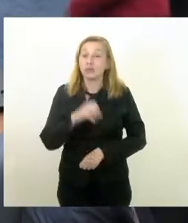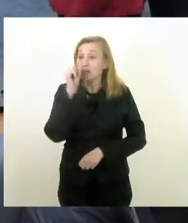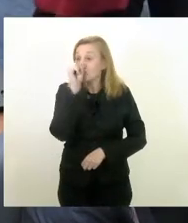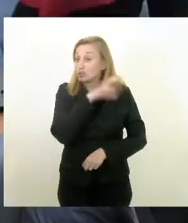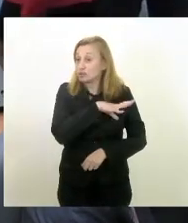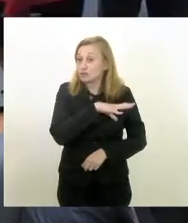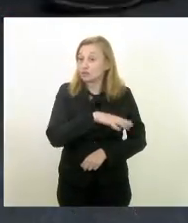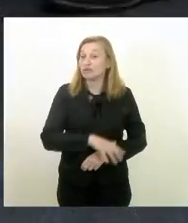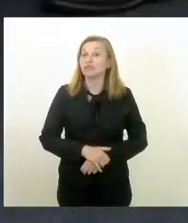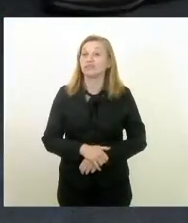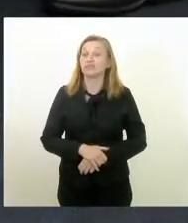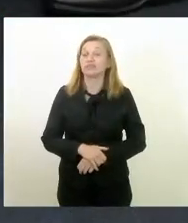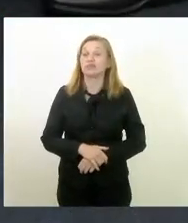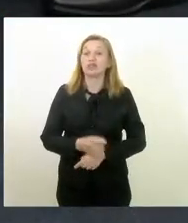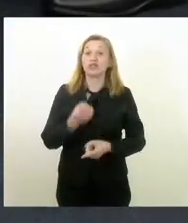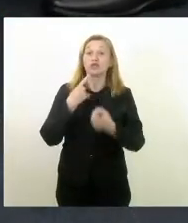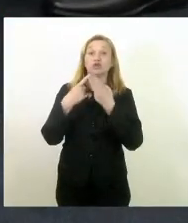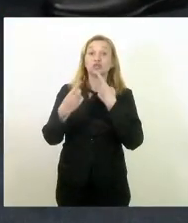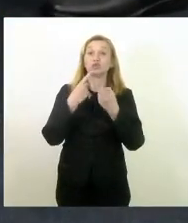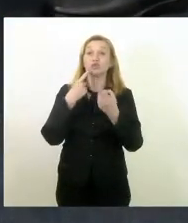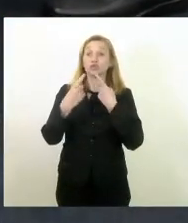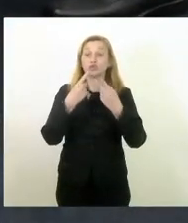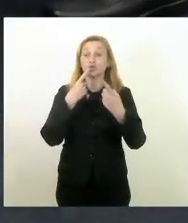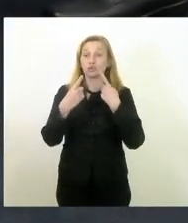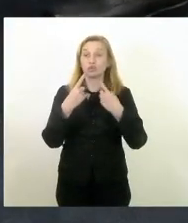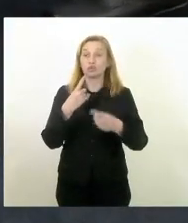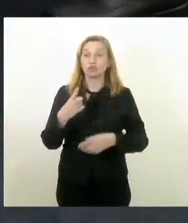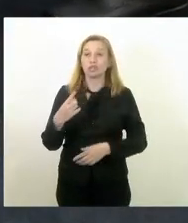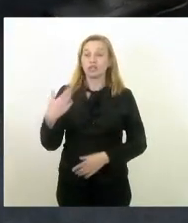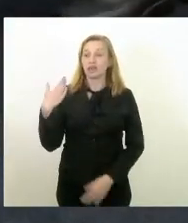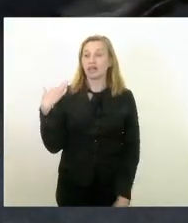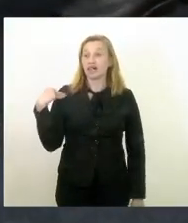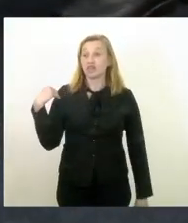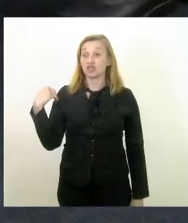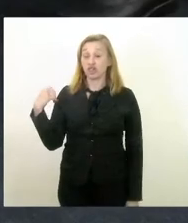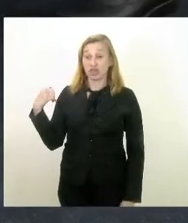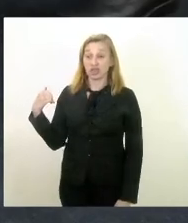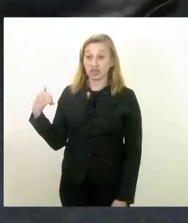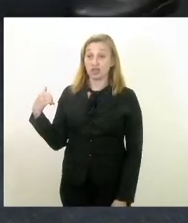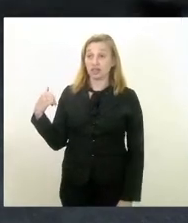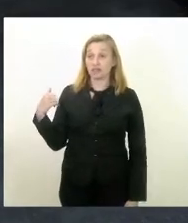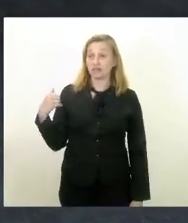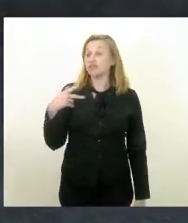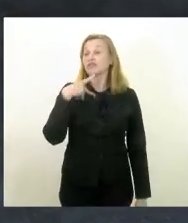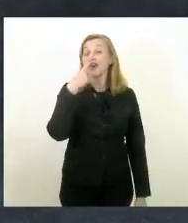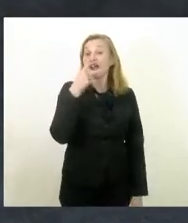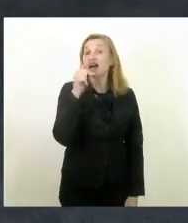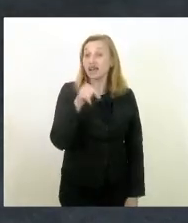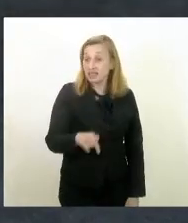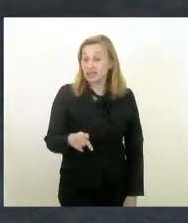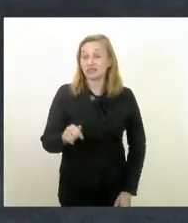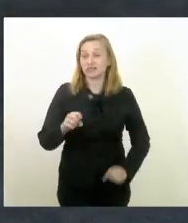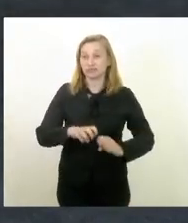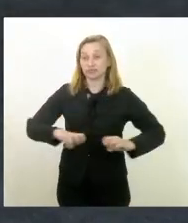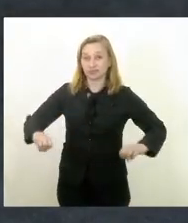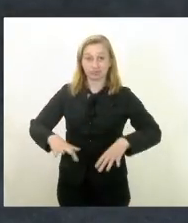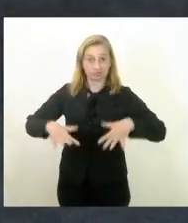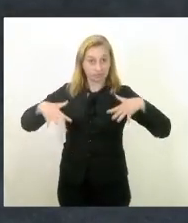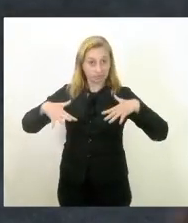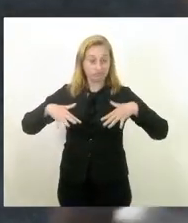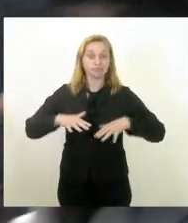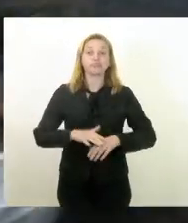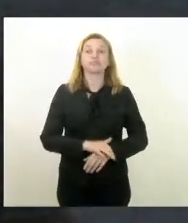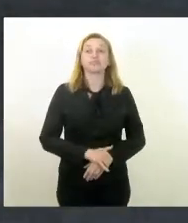esse discurso que a esquerda acabou de de proferir aqui na Assembleia Legislativa